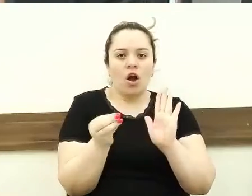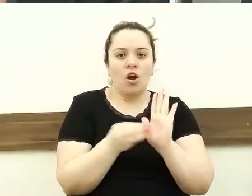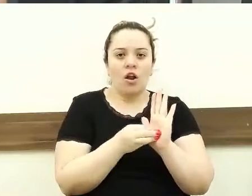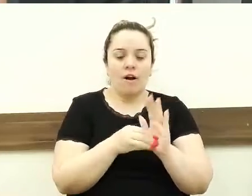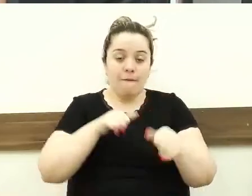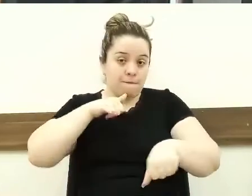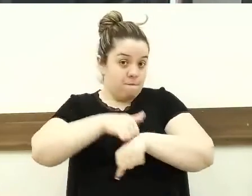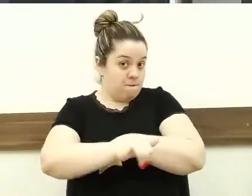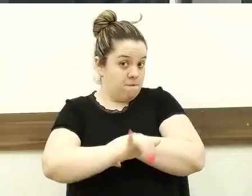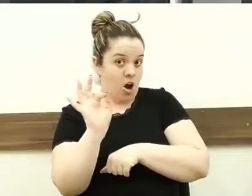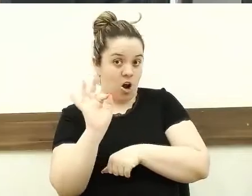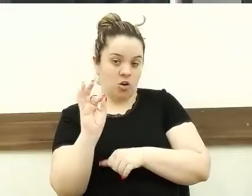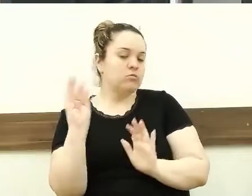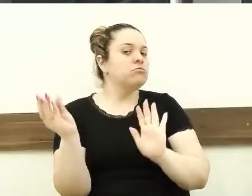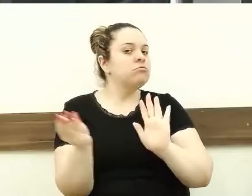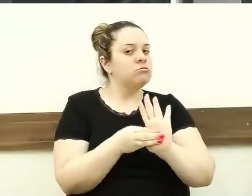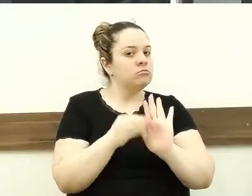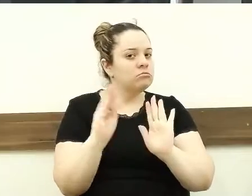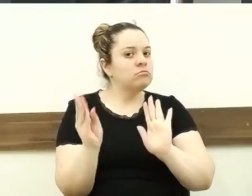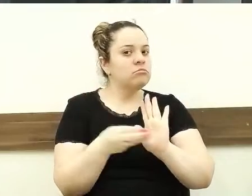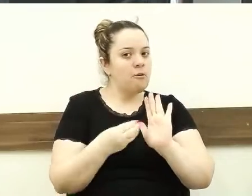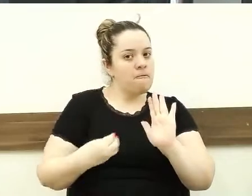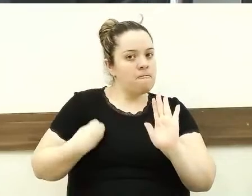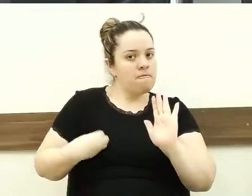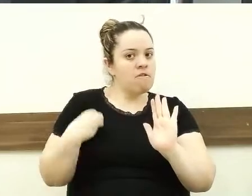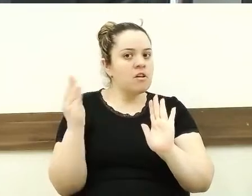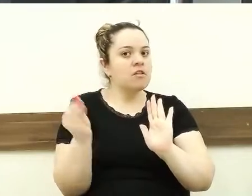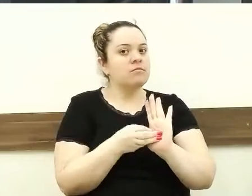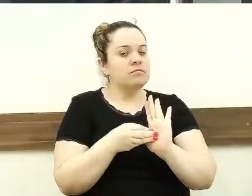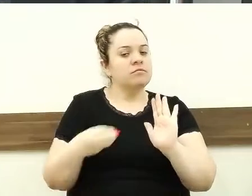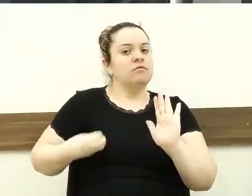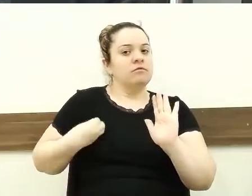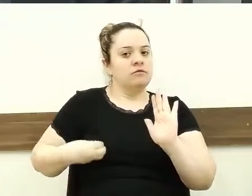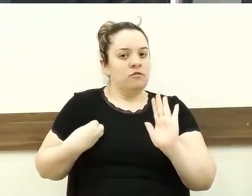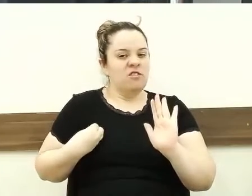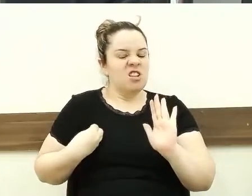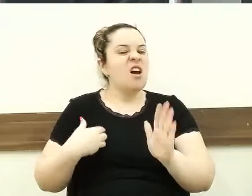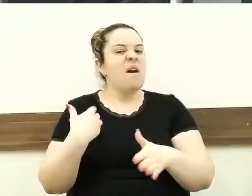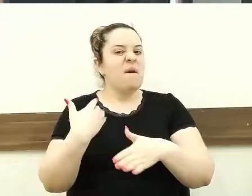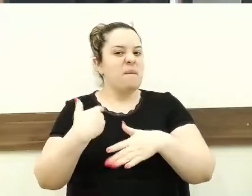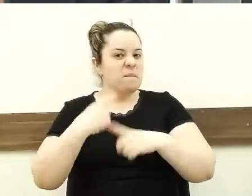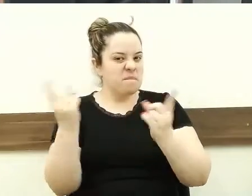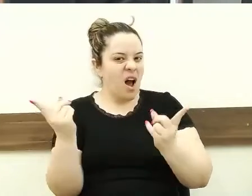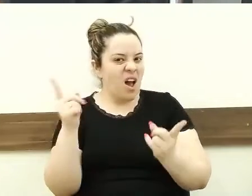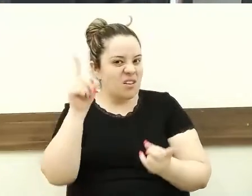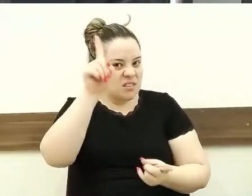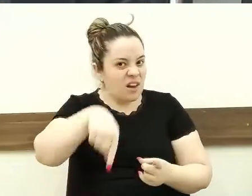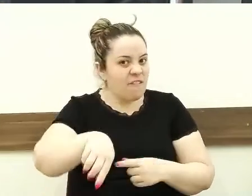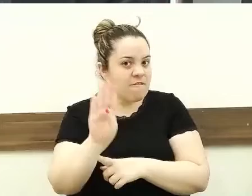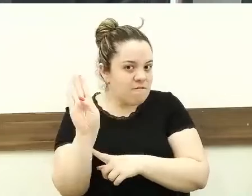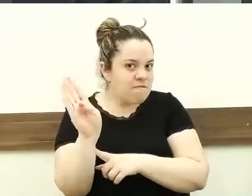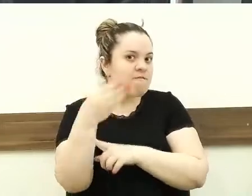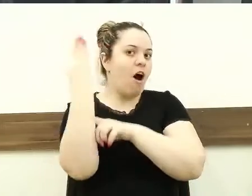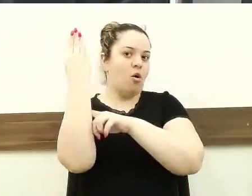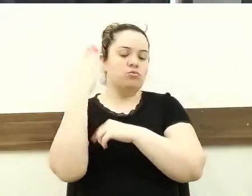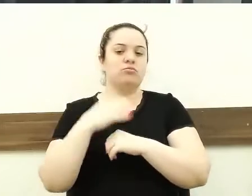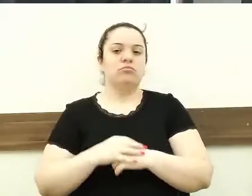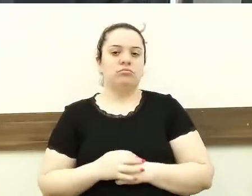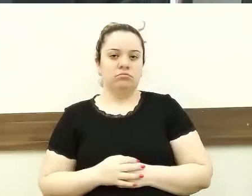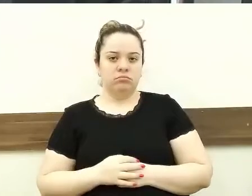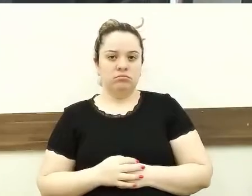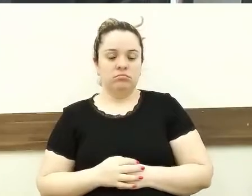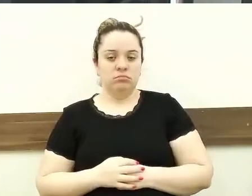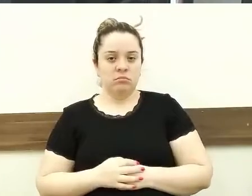banco de horas, mas é tudo forjado. Isso que eu estou dizendo foram reclamações